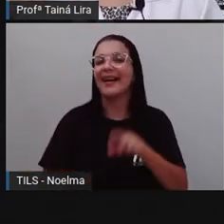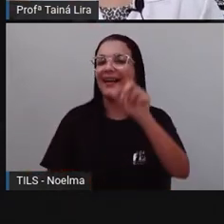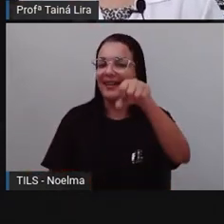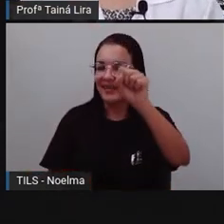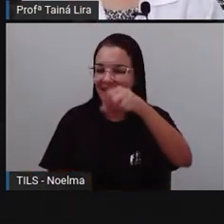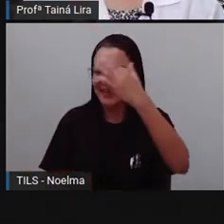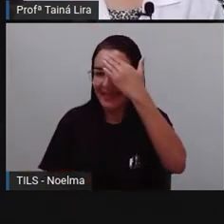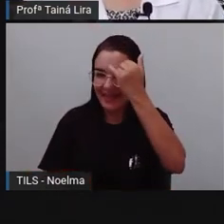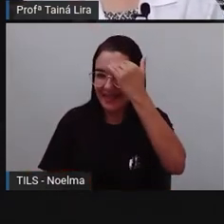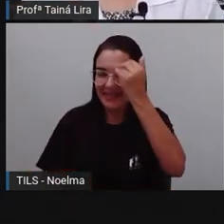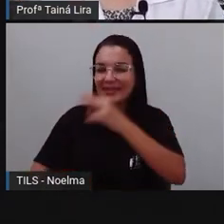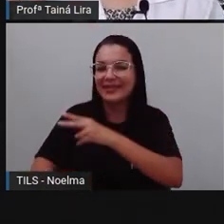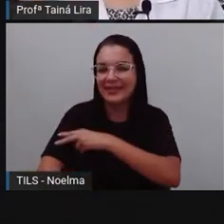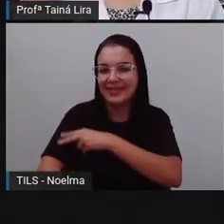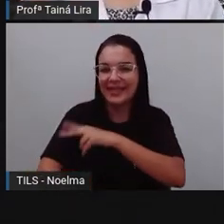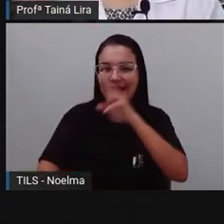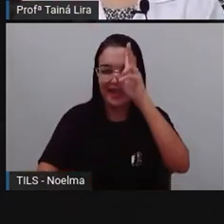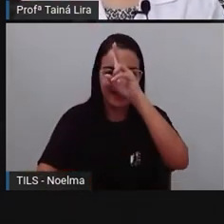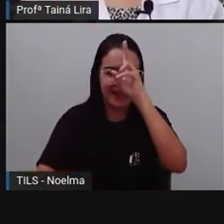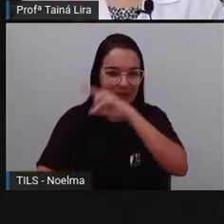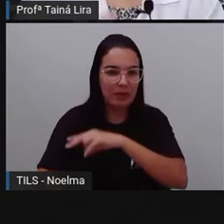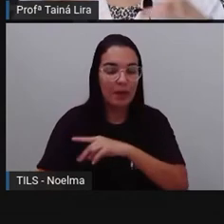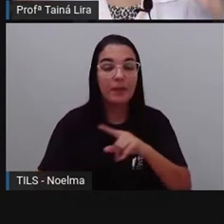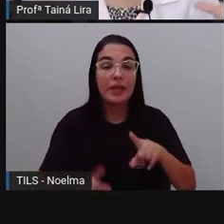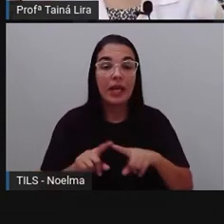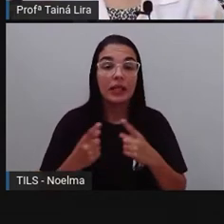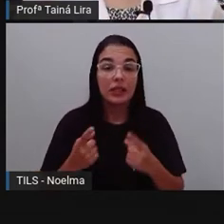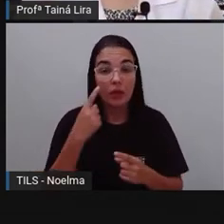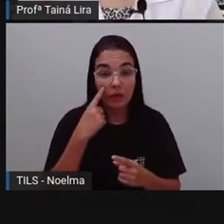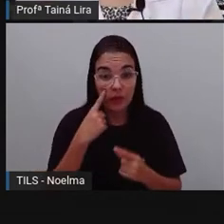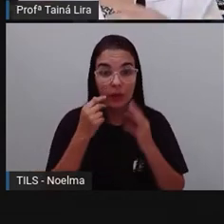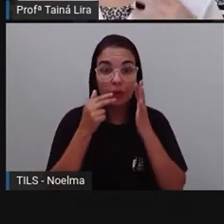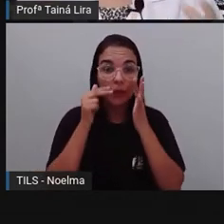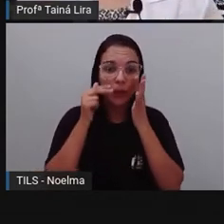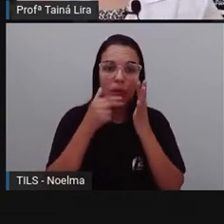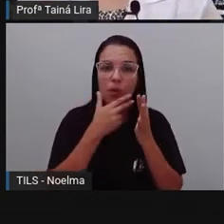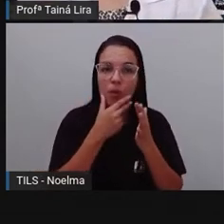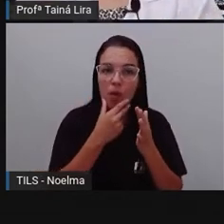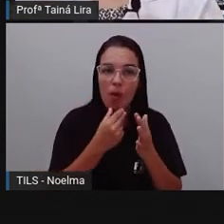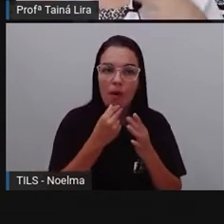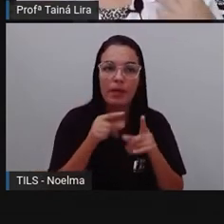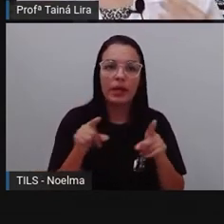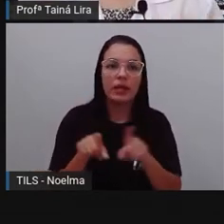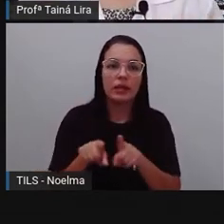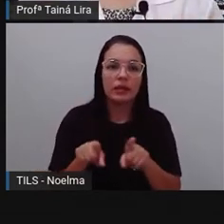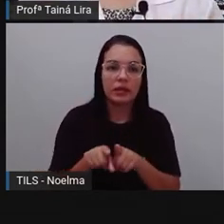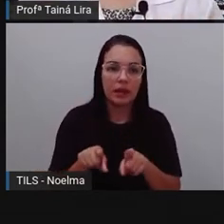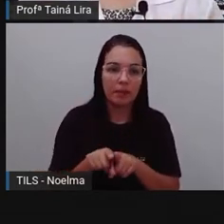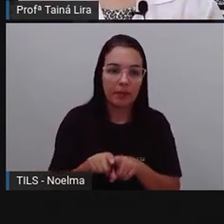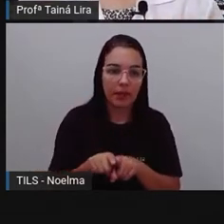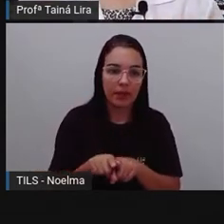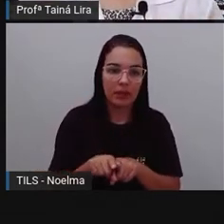sabia que o segundo ano ia lembrar. Então, Lucas da Feira, né, também, ele